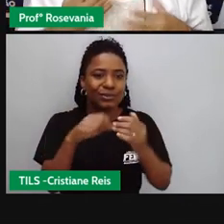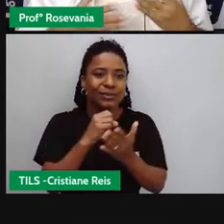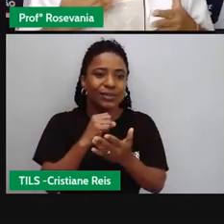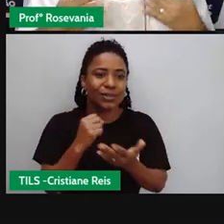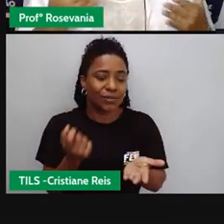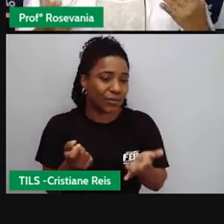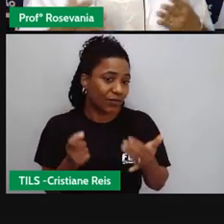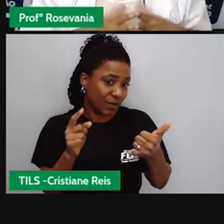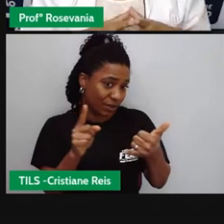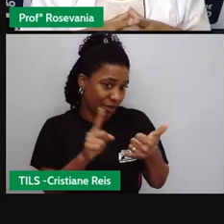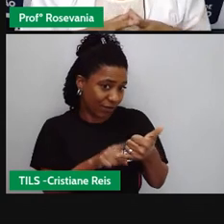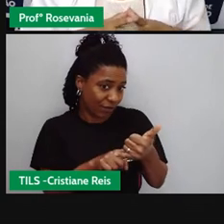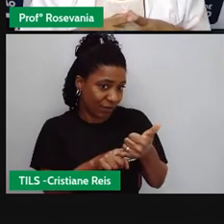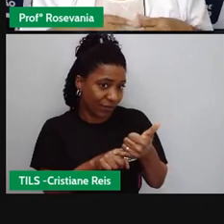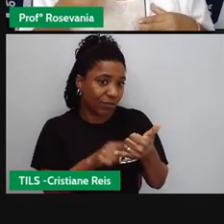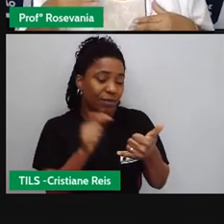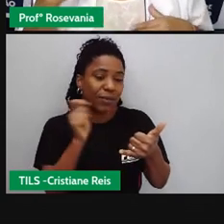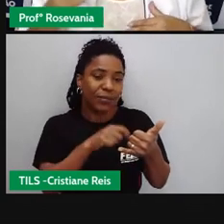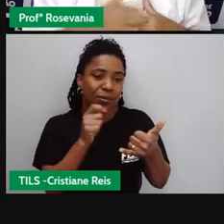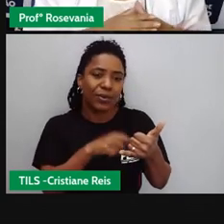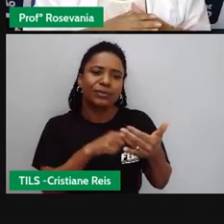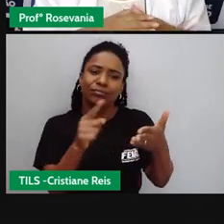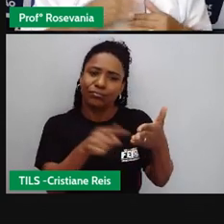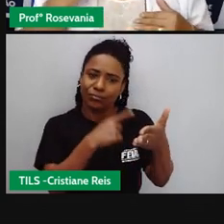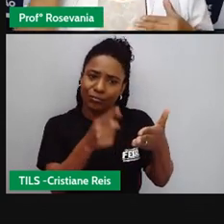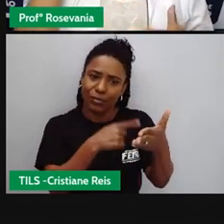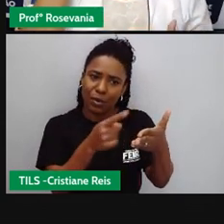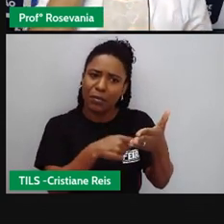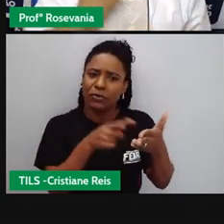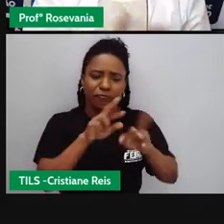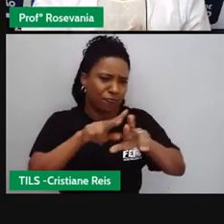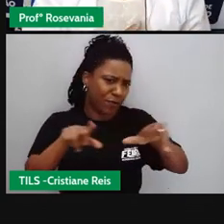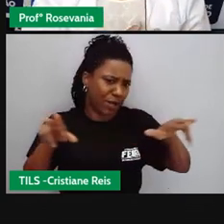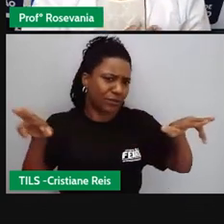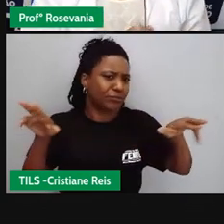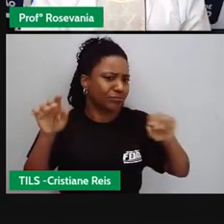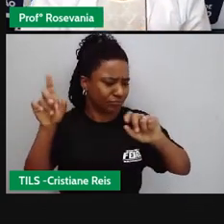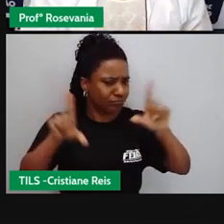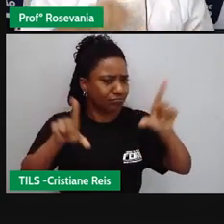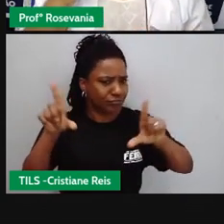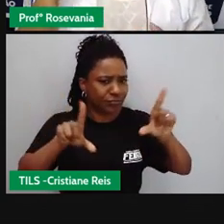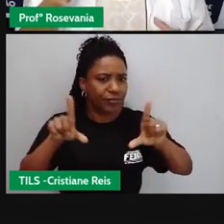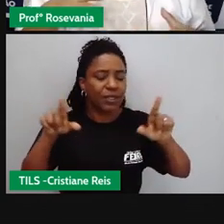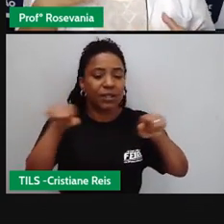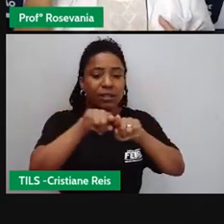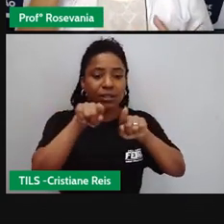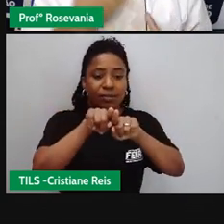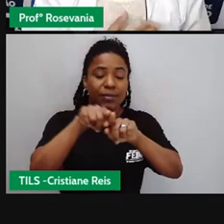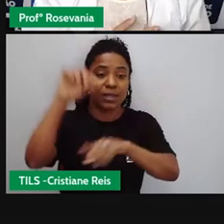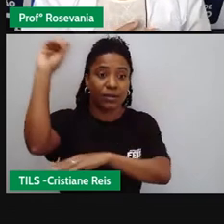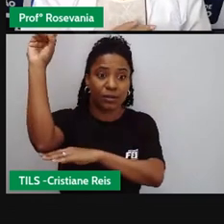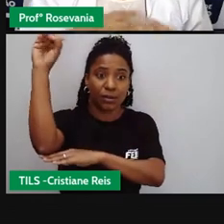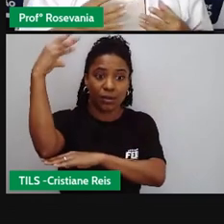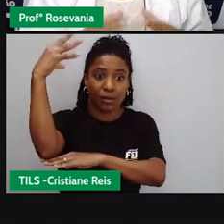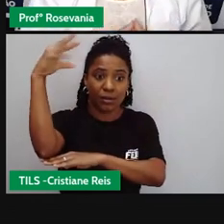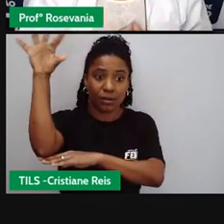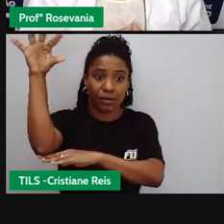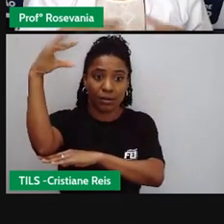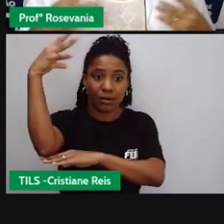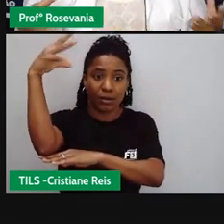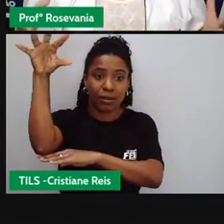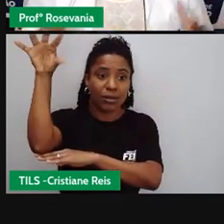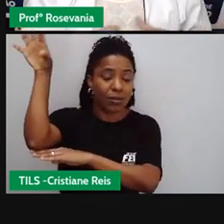telefone mas né a gente sabe que essa transmissão se dá por vários aparelhos as antenas né as torres de